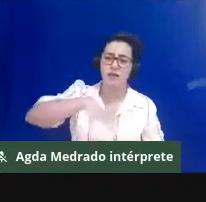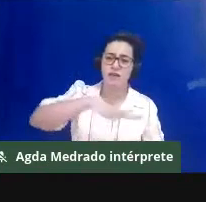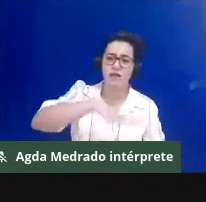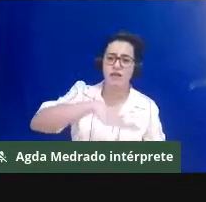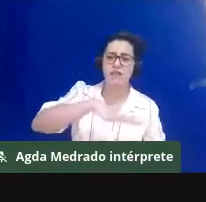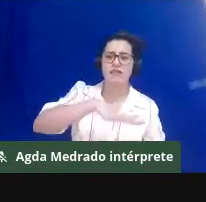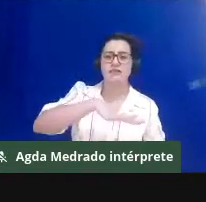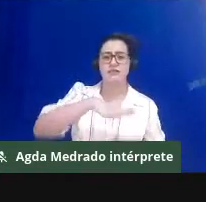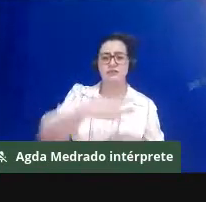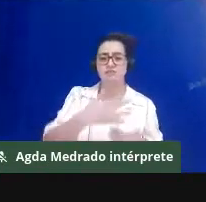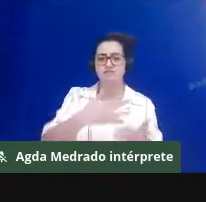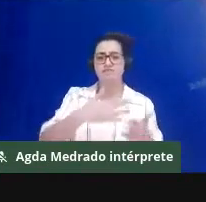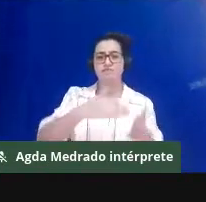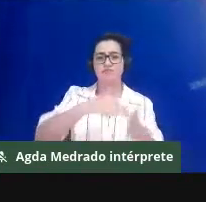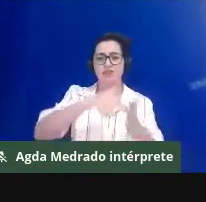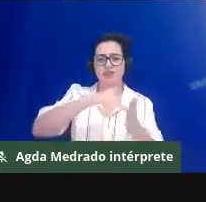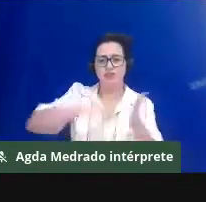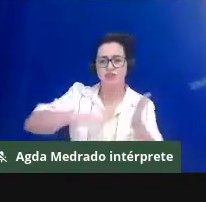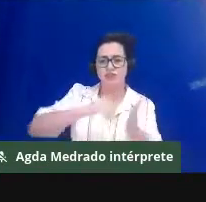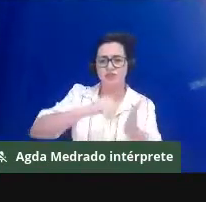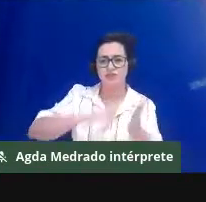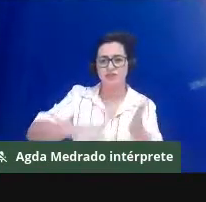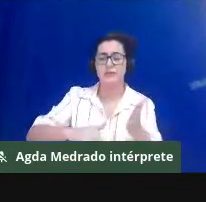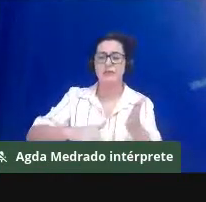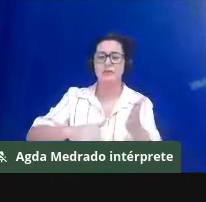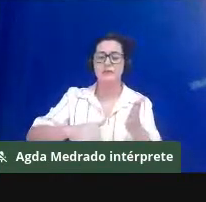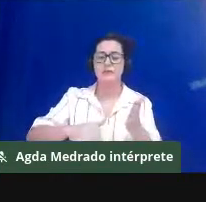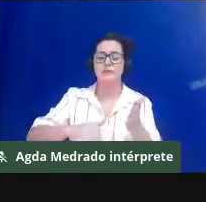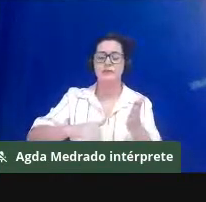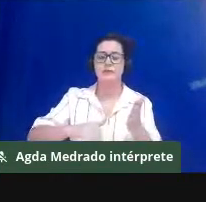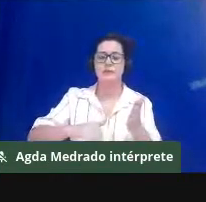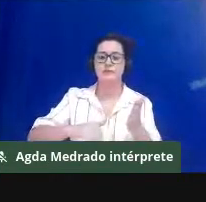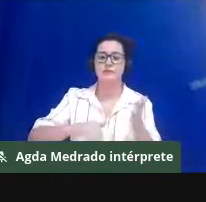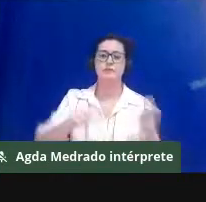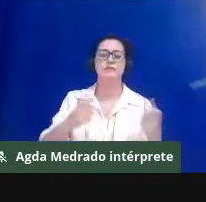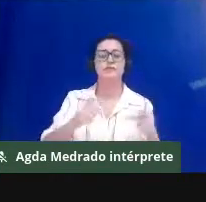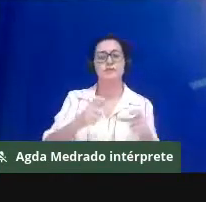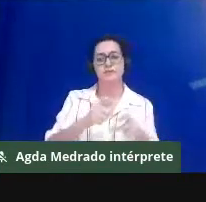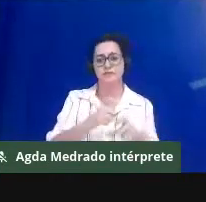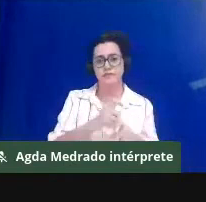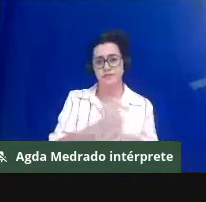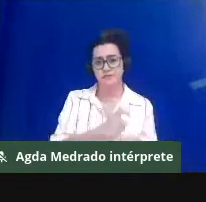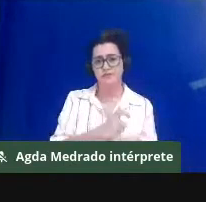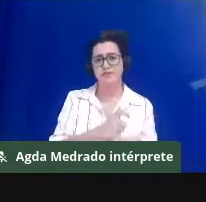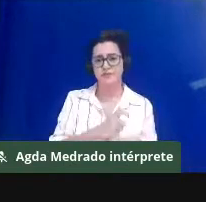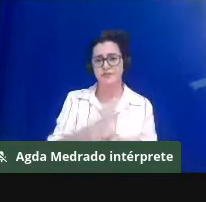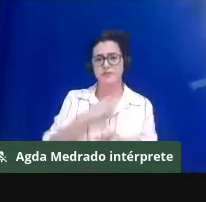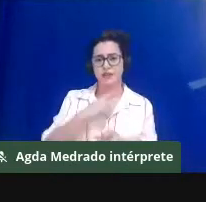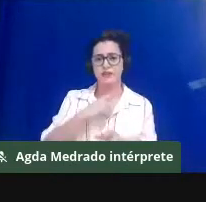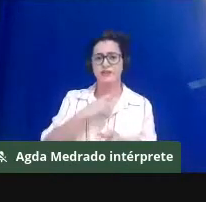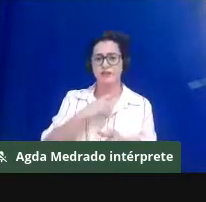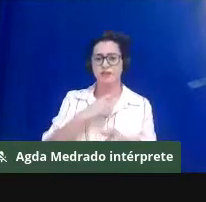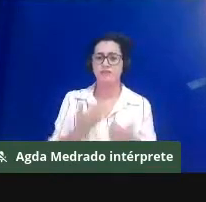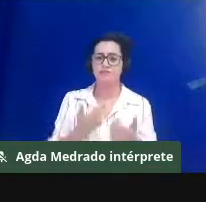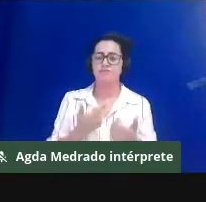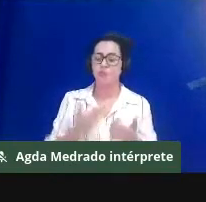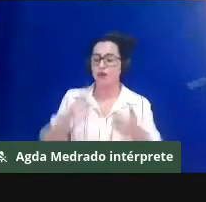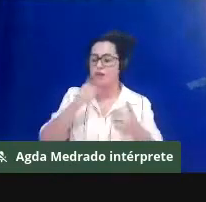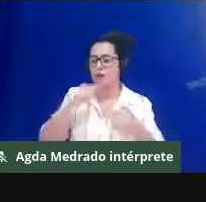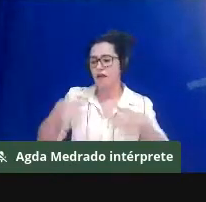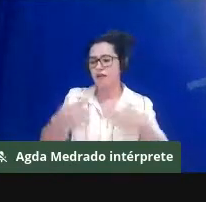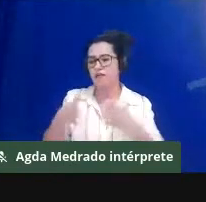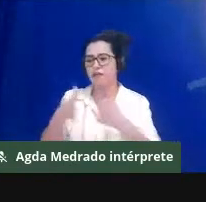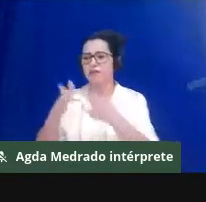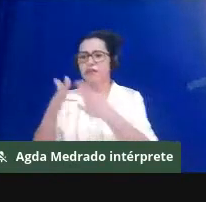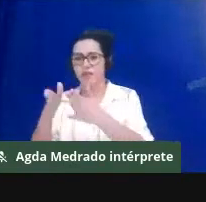das hélices tem causado uma consequência ambiental muito grande, quer seja pelo ruído, quer seja até pela presença